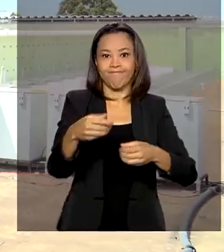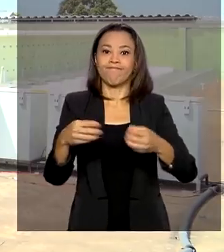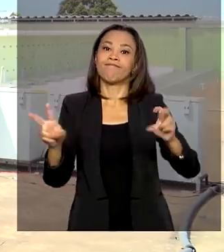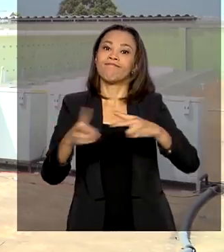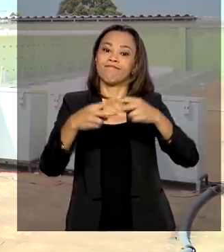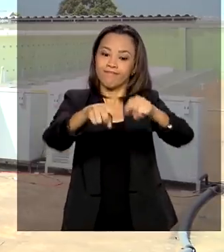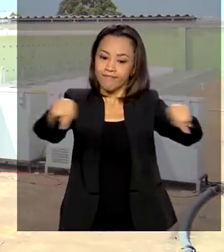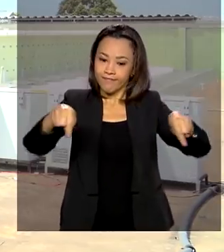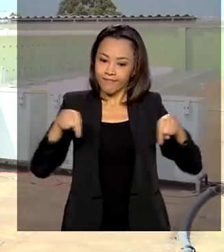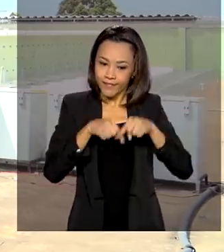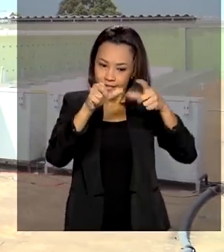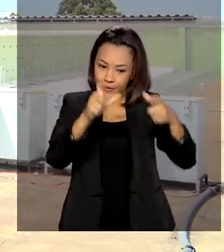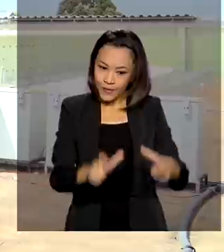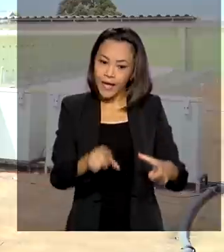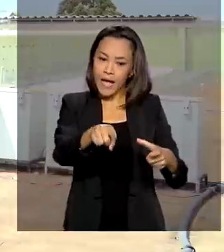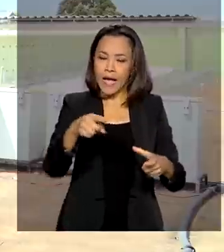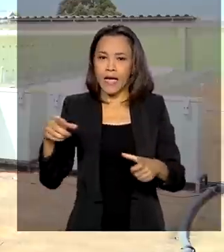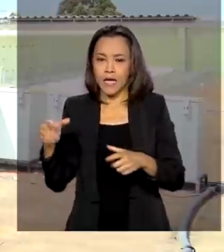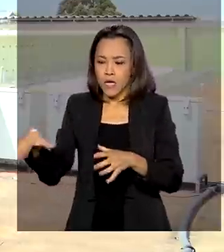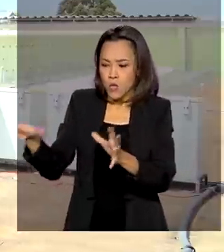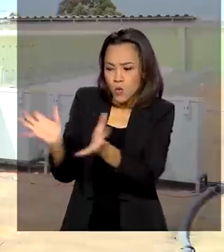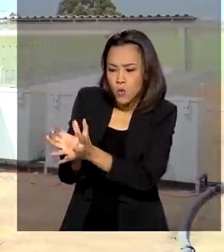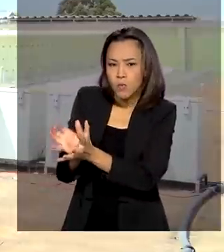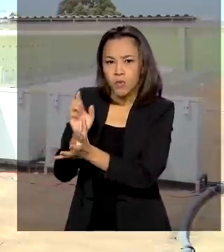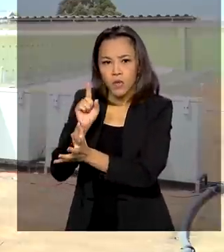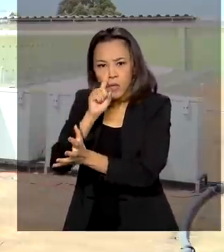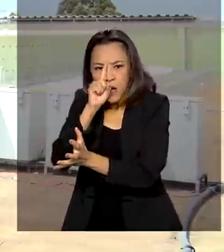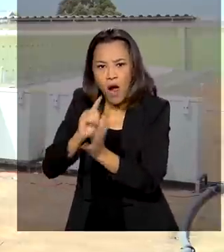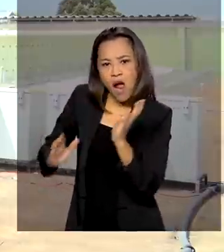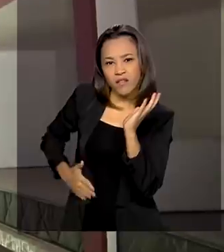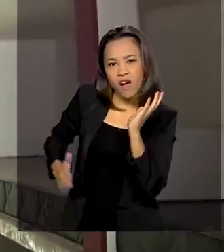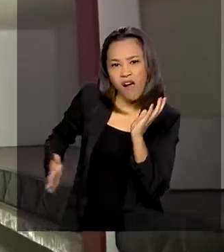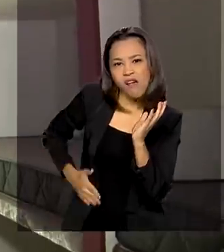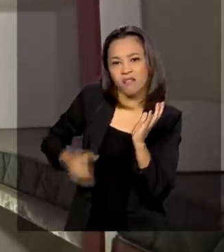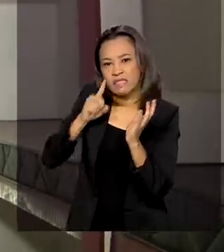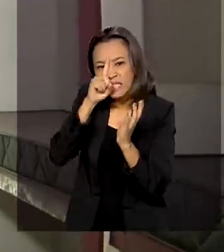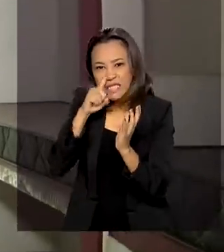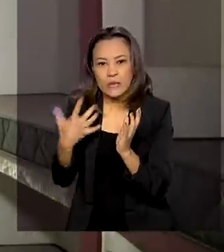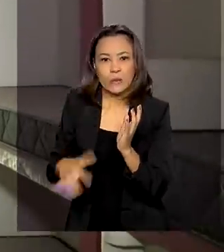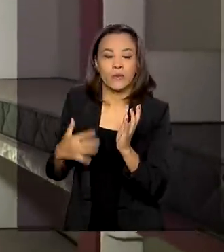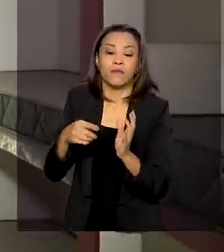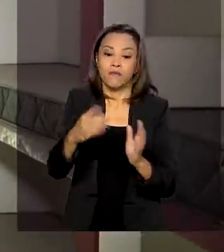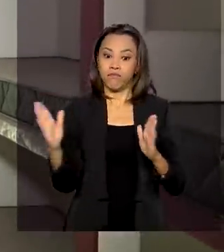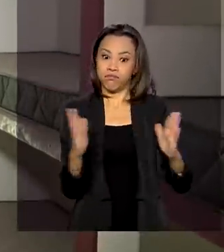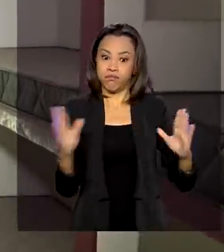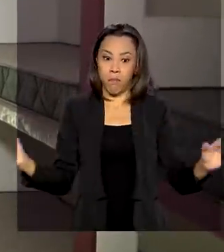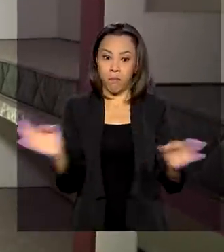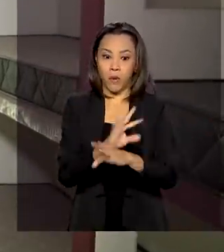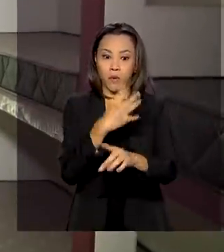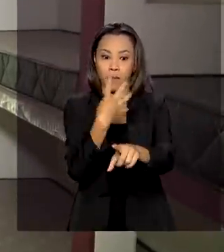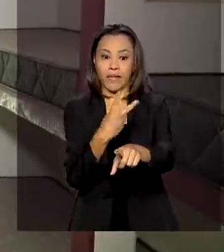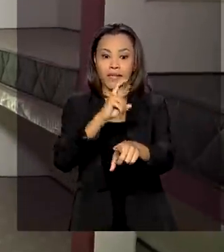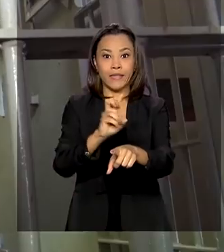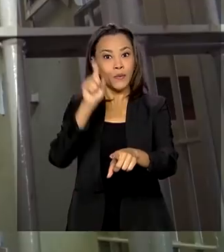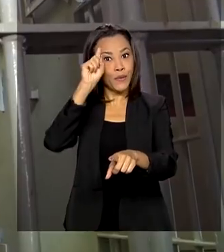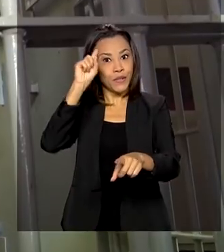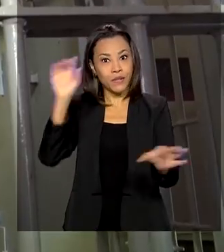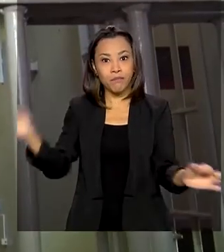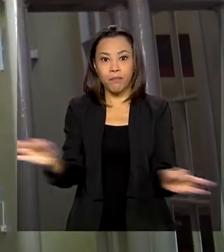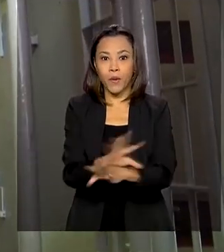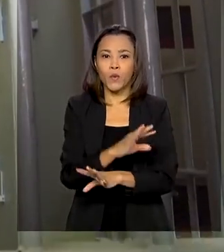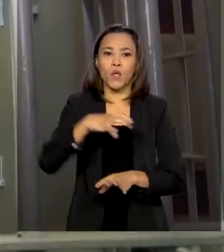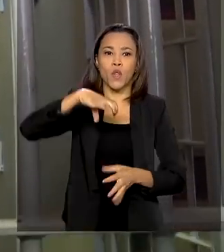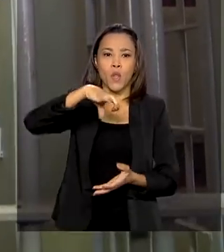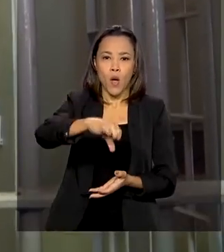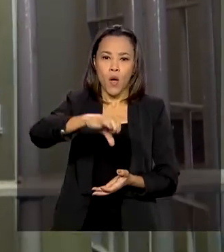local será destinado aos presos mais perigosos. A obra foi concluída em 45 dias. A estrutura teve custo de R$ 9